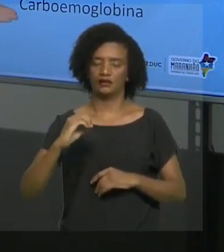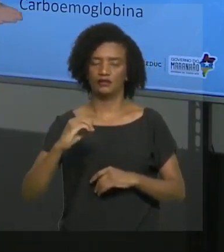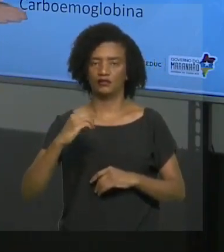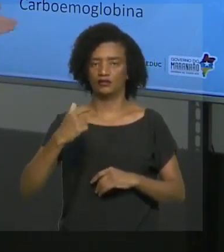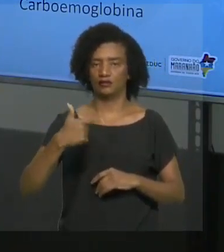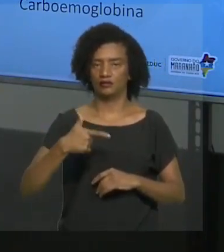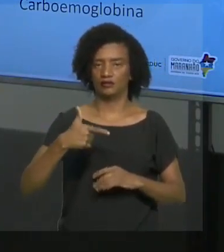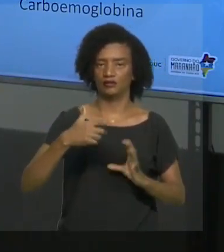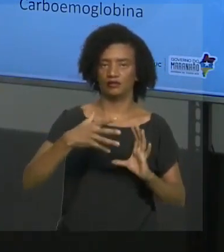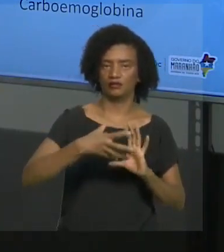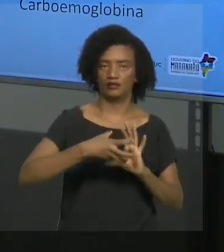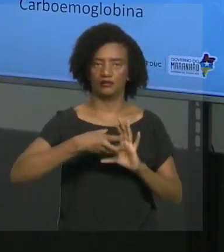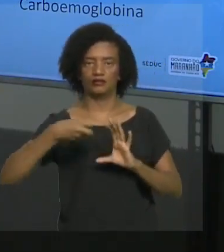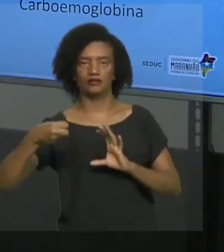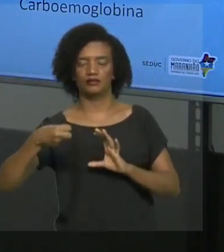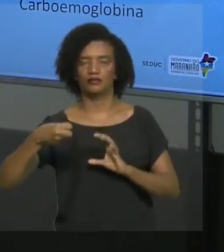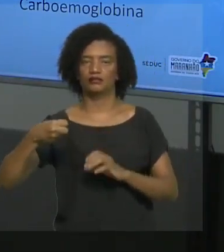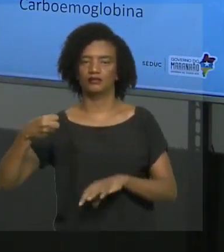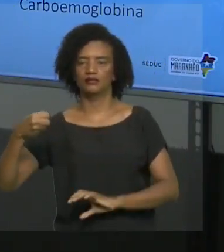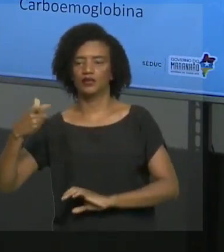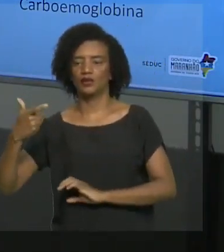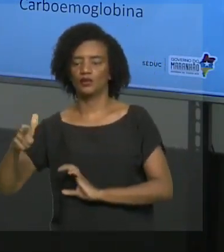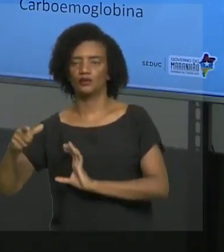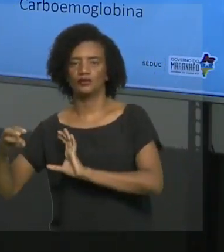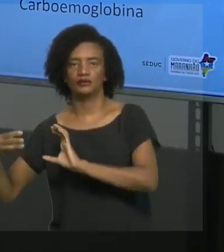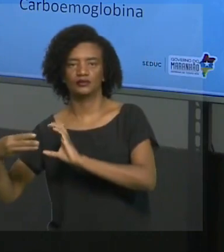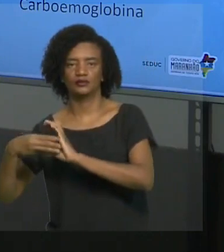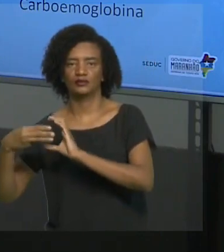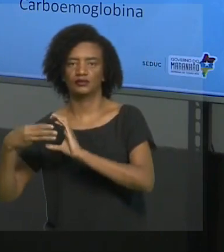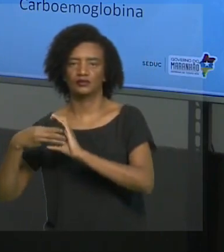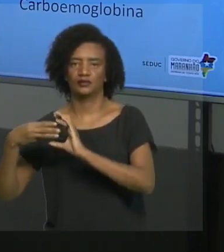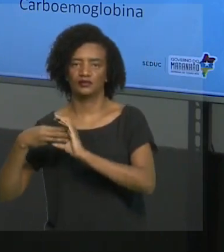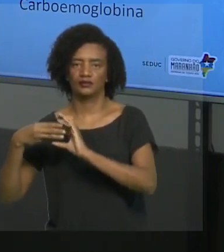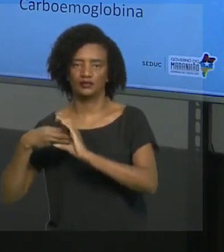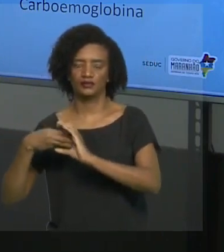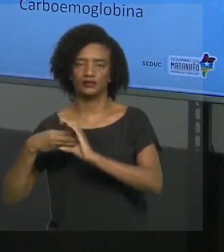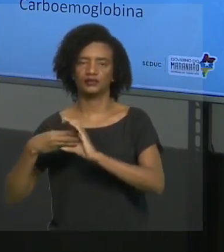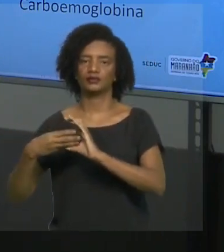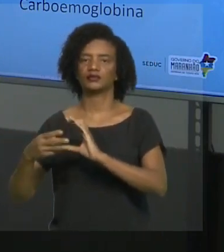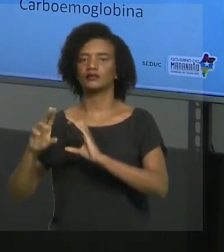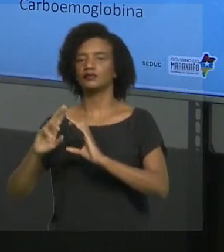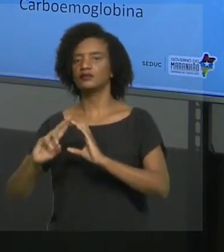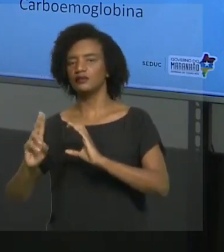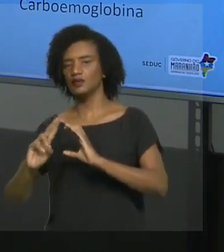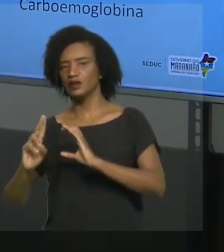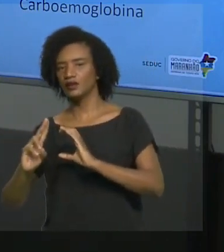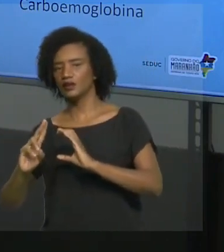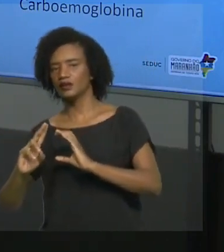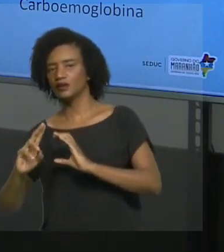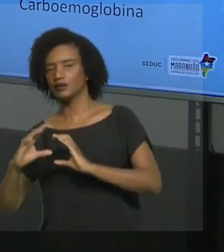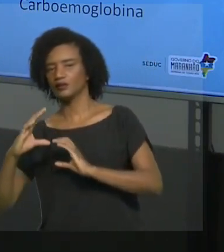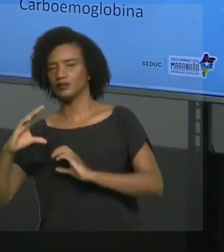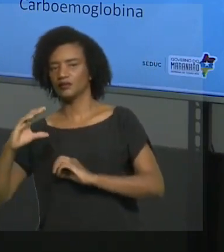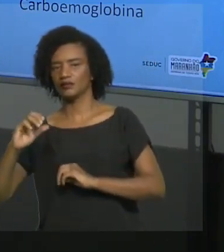o complexo carbo-hemoglobina. Então, a carbo-hemoglobina é formada aqui a nível de tecido, que durante